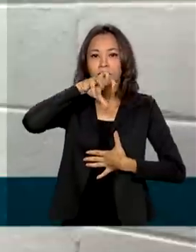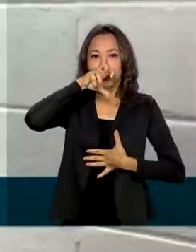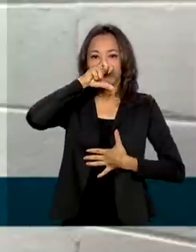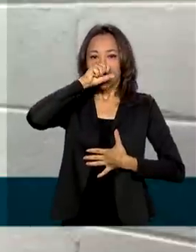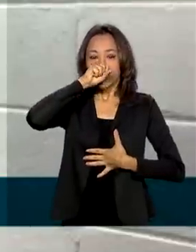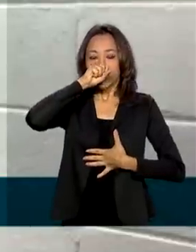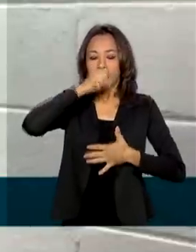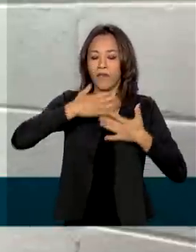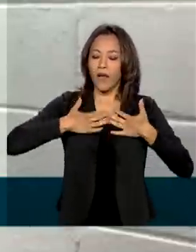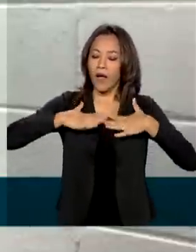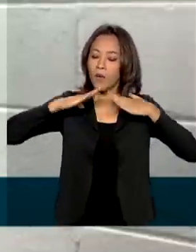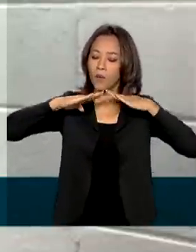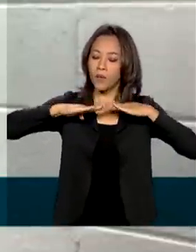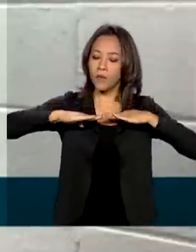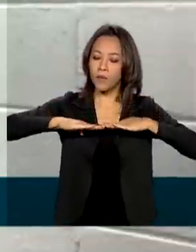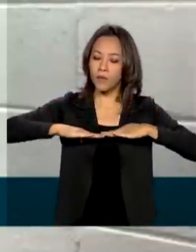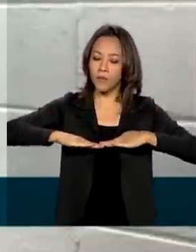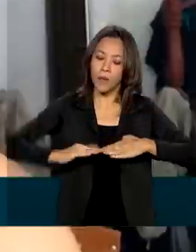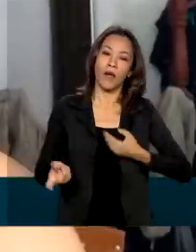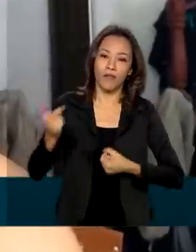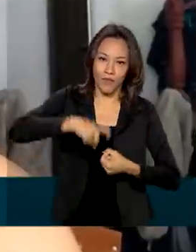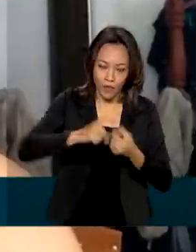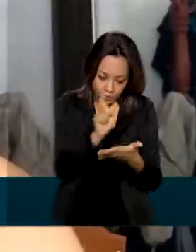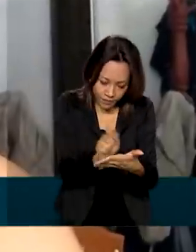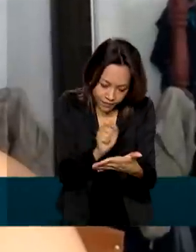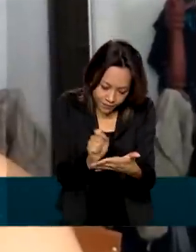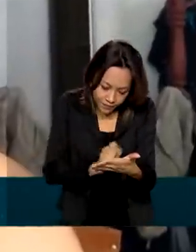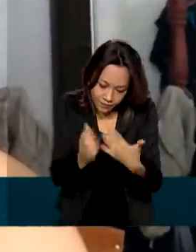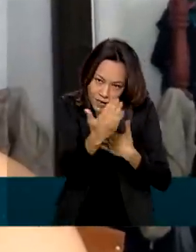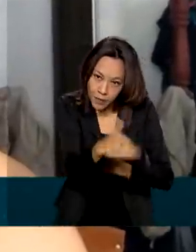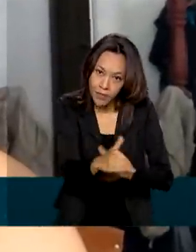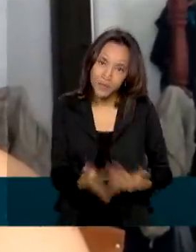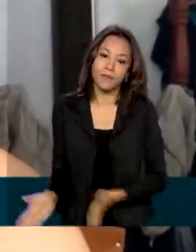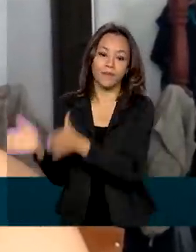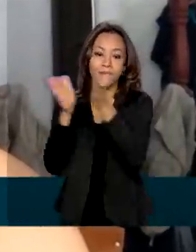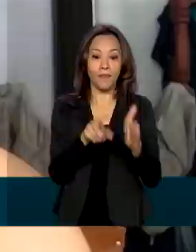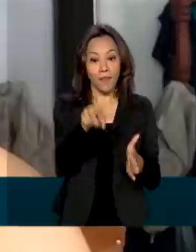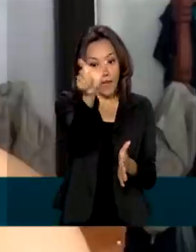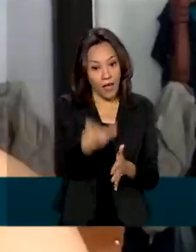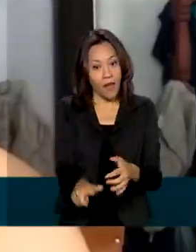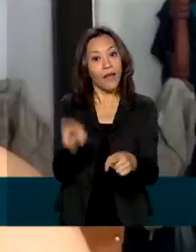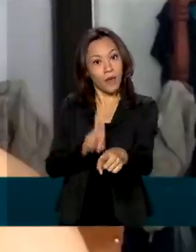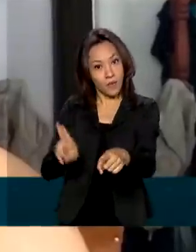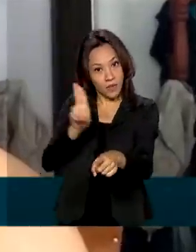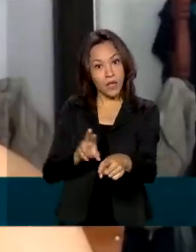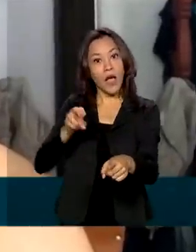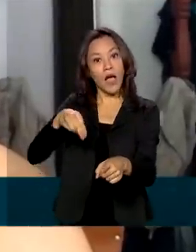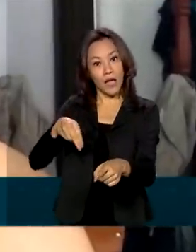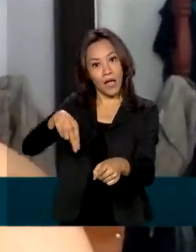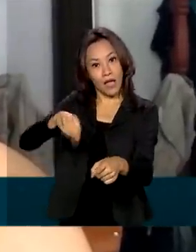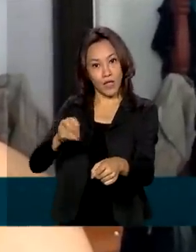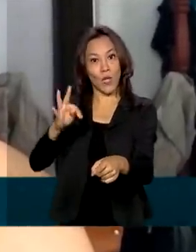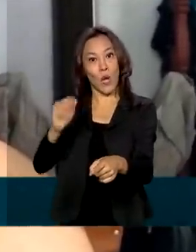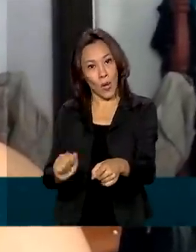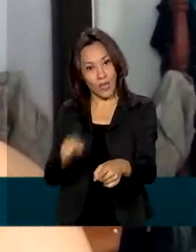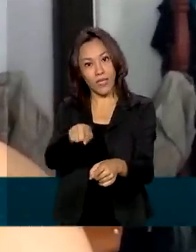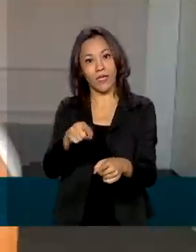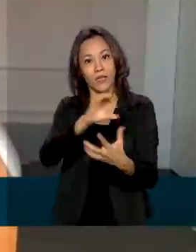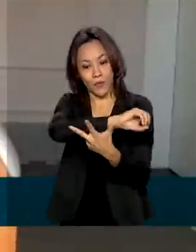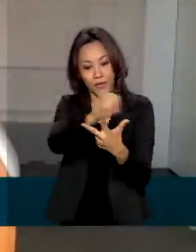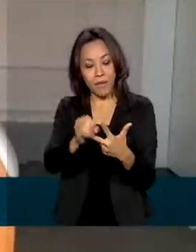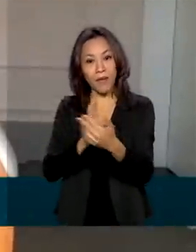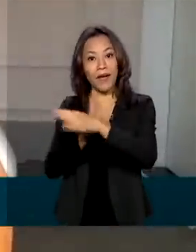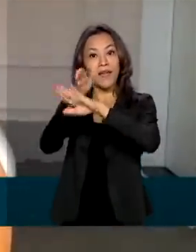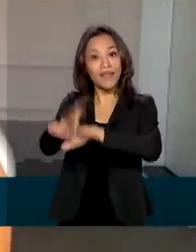então poder dar seguimento à prova. A Júlia quer usar a nota do Enem para entrar na faculdade de psicologia